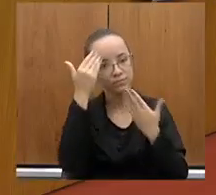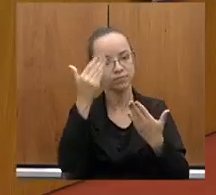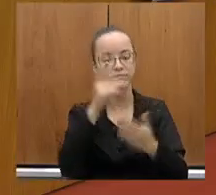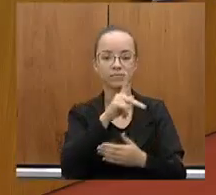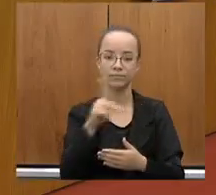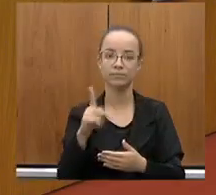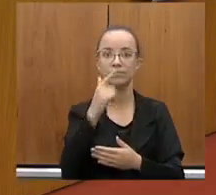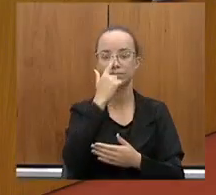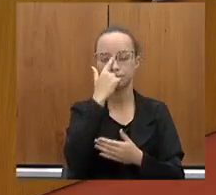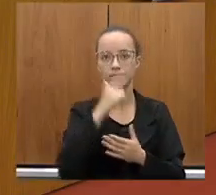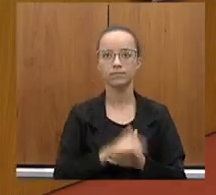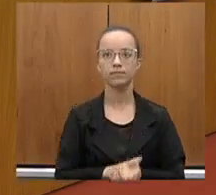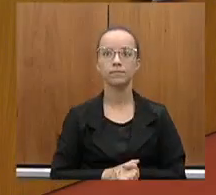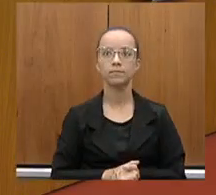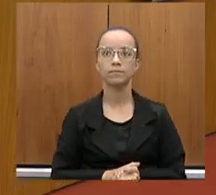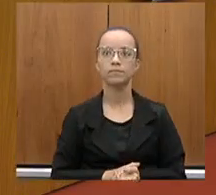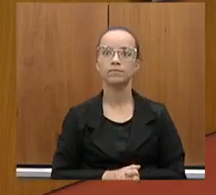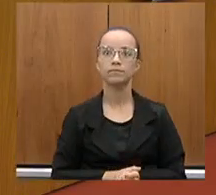Aqui está.